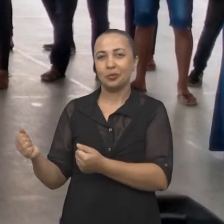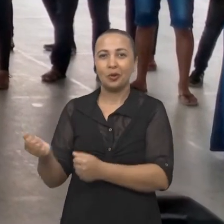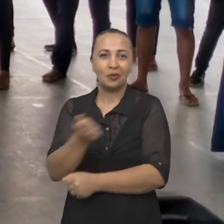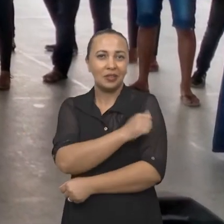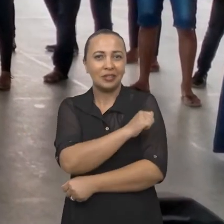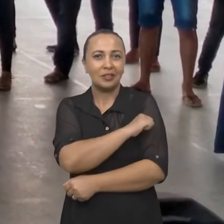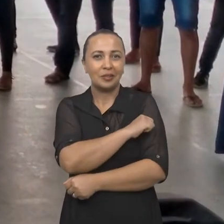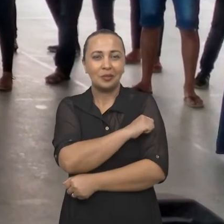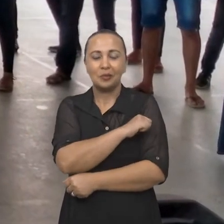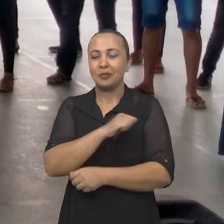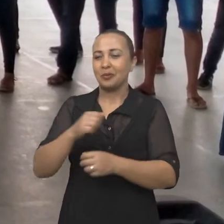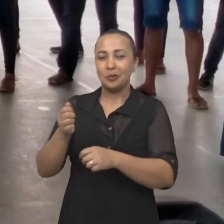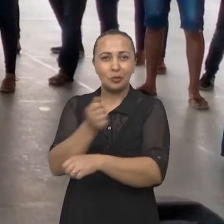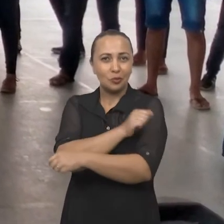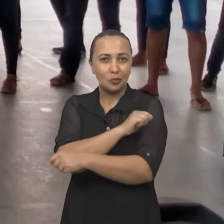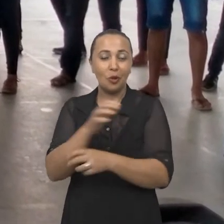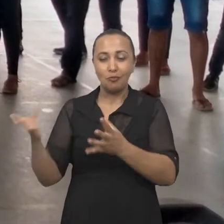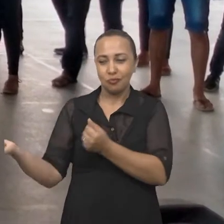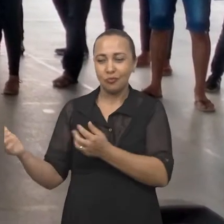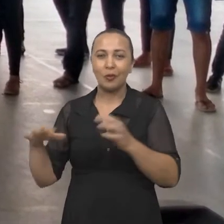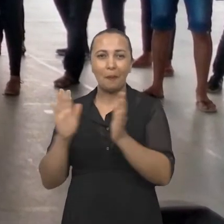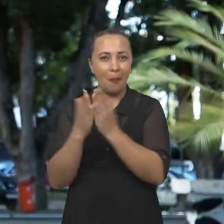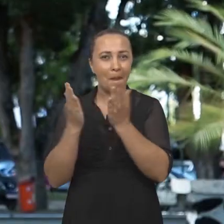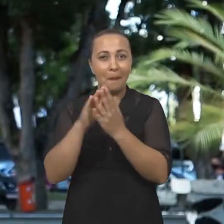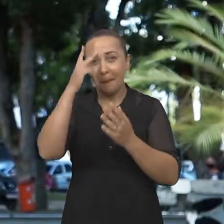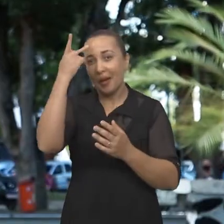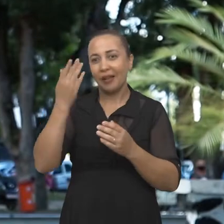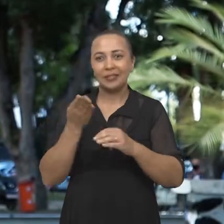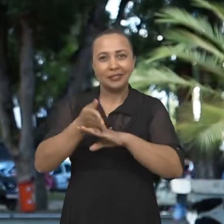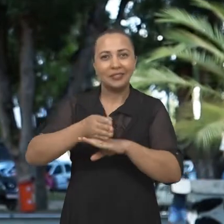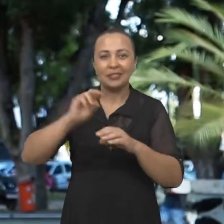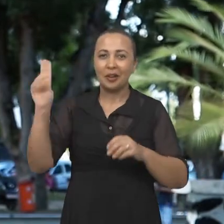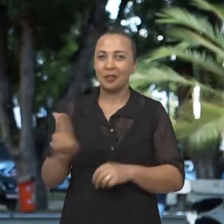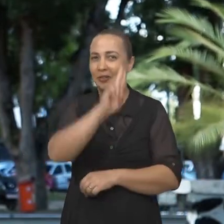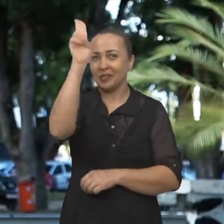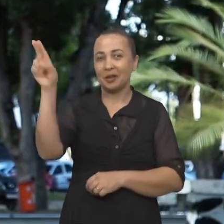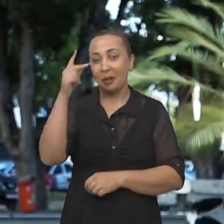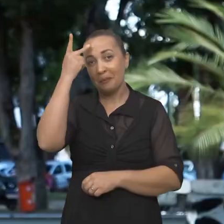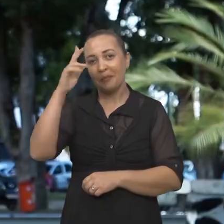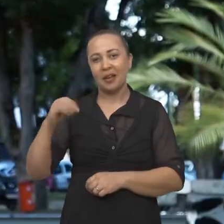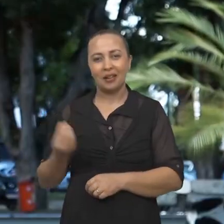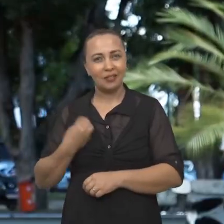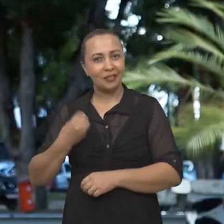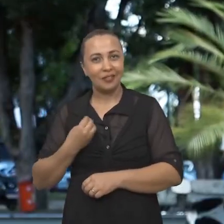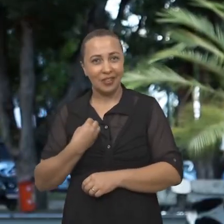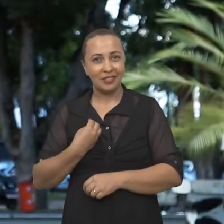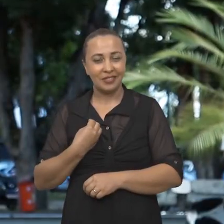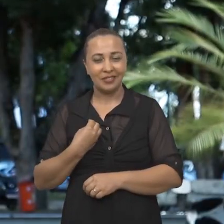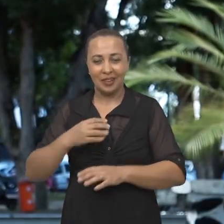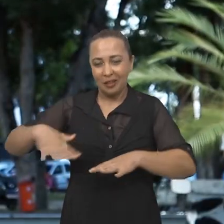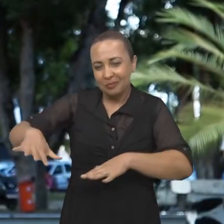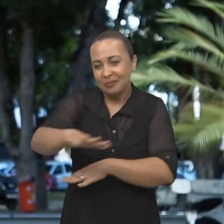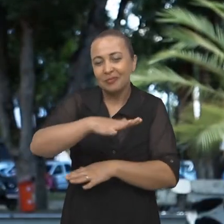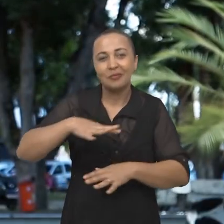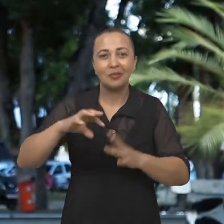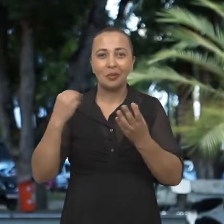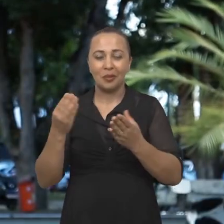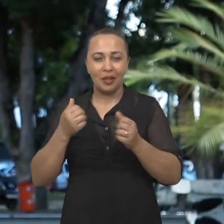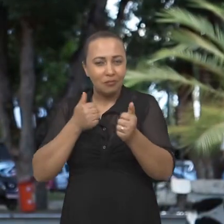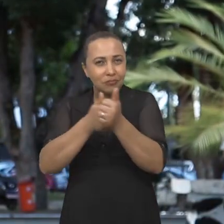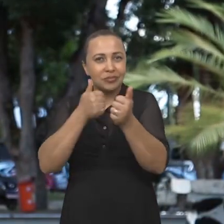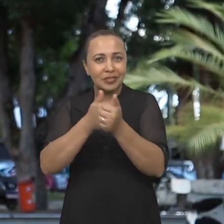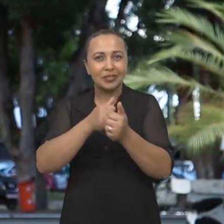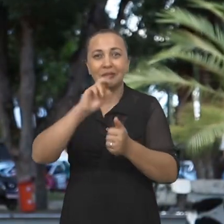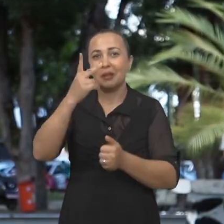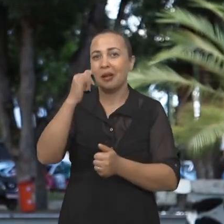estudantes, esses jovens de periferia para dentro da universidade, para vivenciar esse espaço. Porque a partir do momento que a gente aproxima o hip-hop da